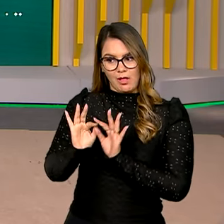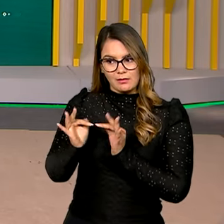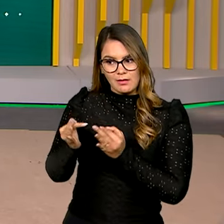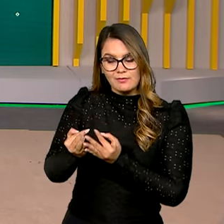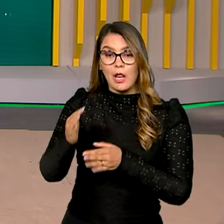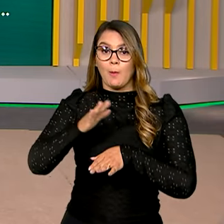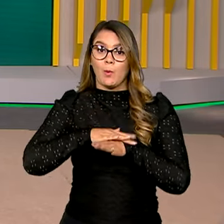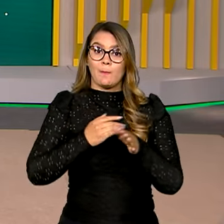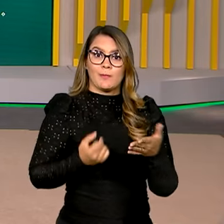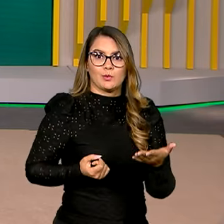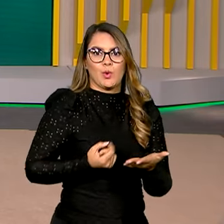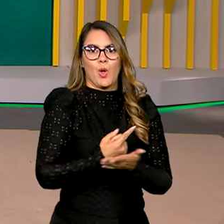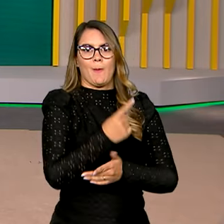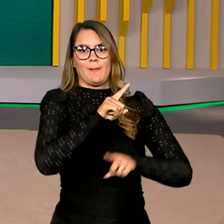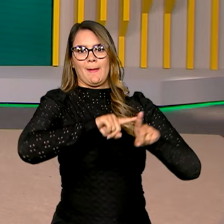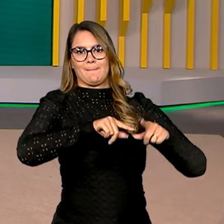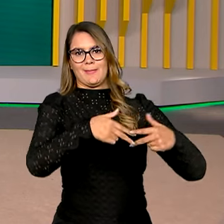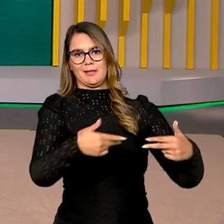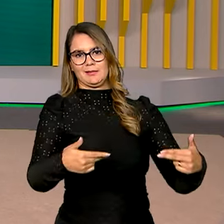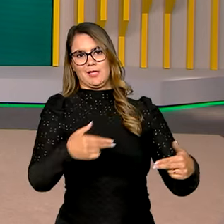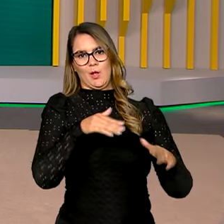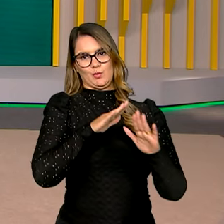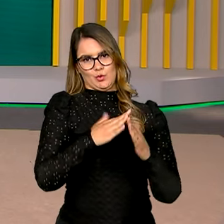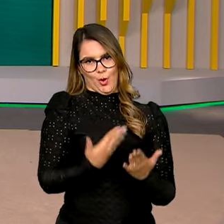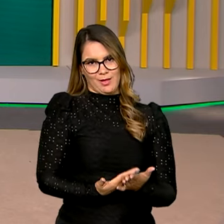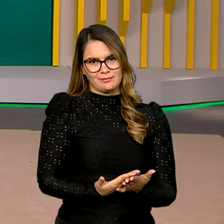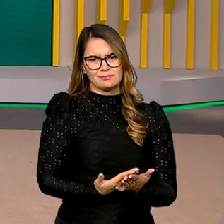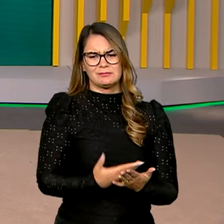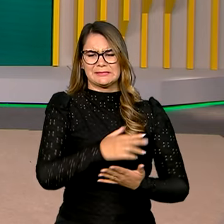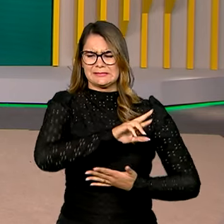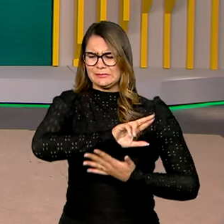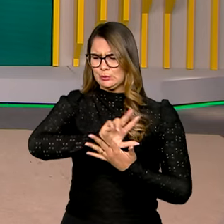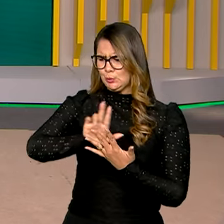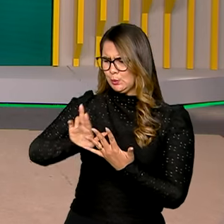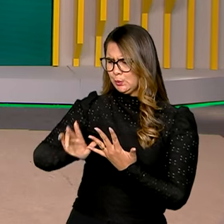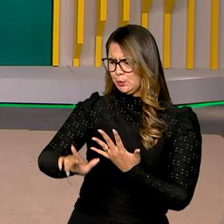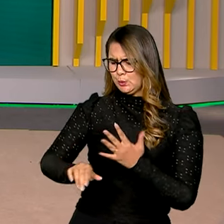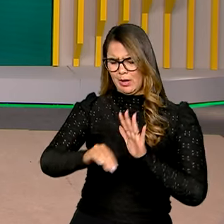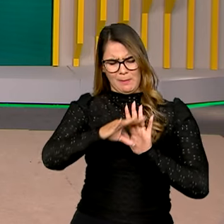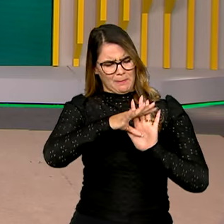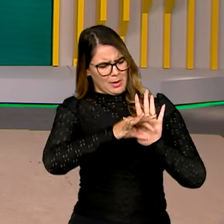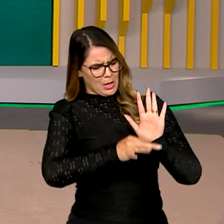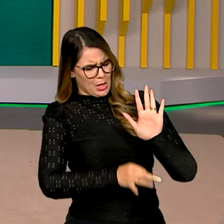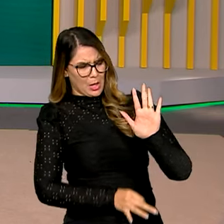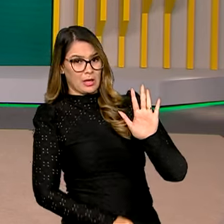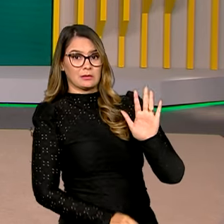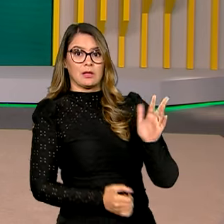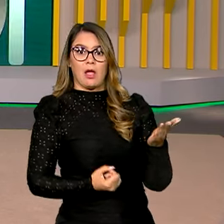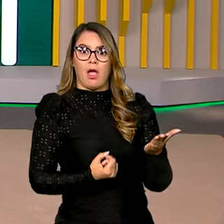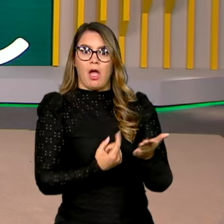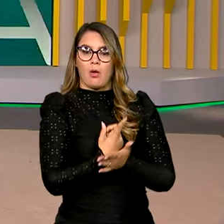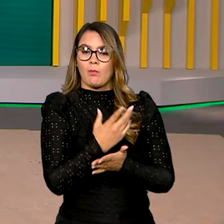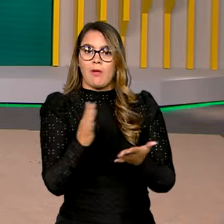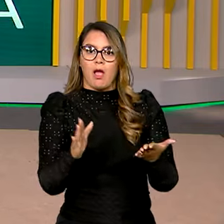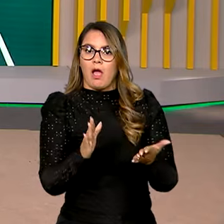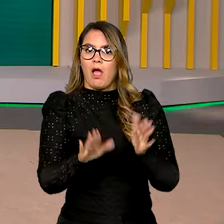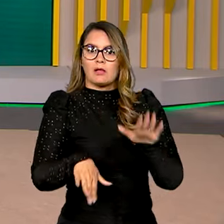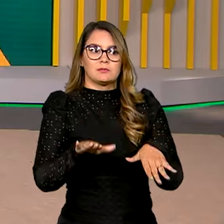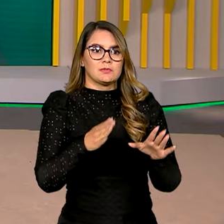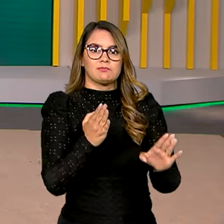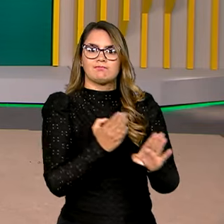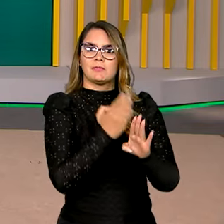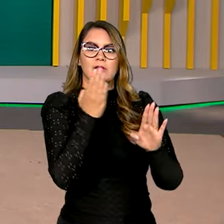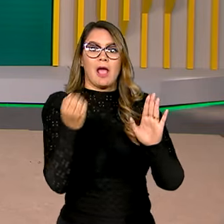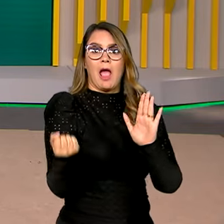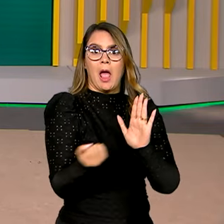comprarem o material escolar. Com inúmeras opções e dezenas de itens, as compras podem deixar passar despercebido o